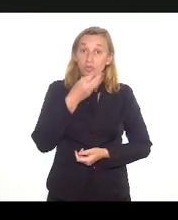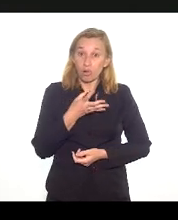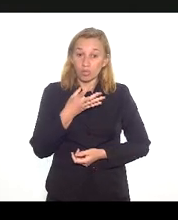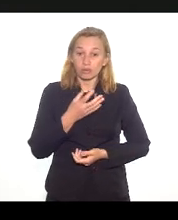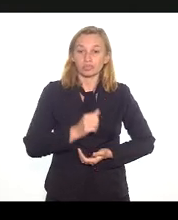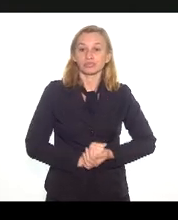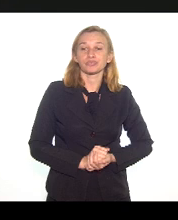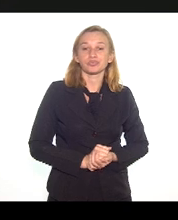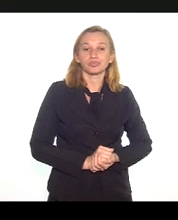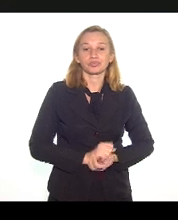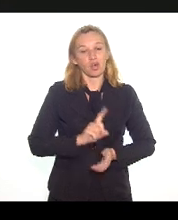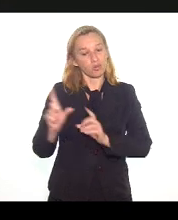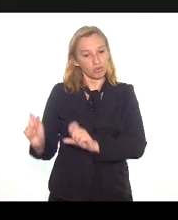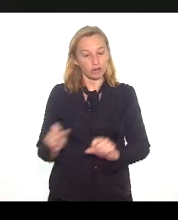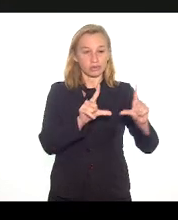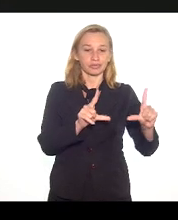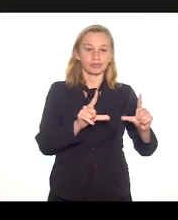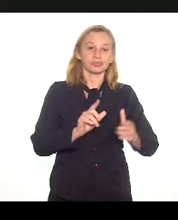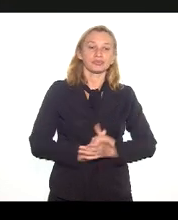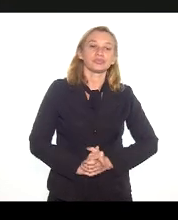muita receita. Pode ir, por favor.